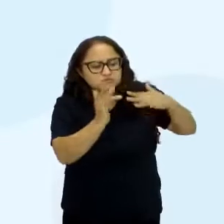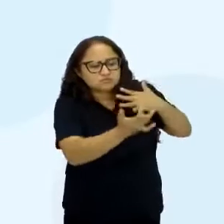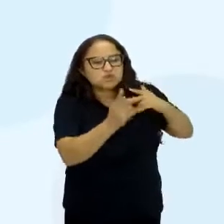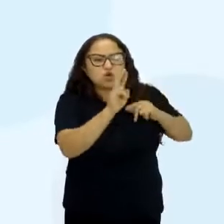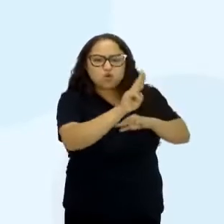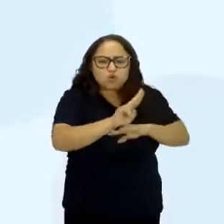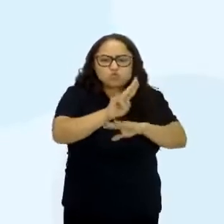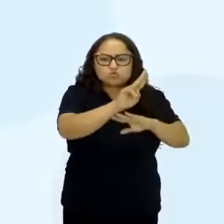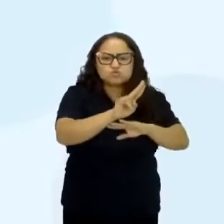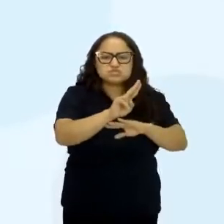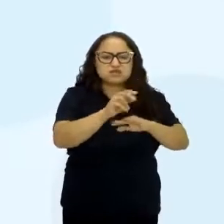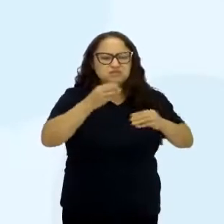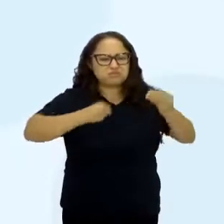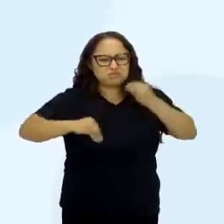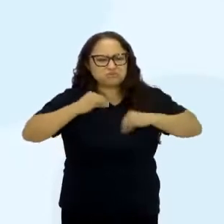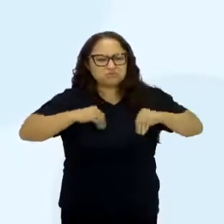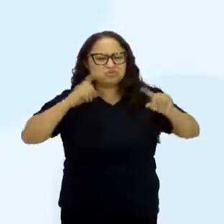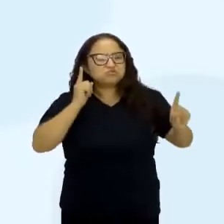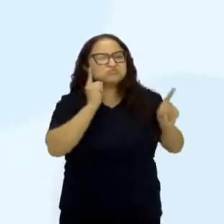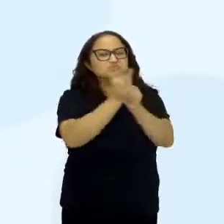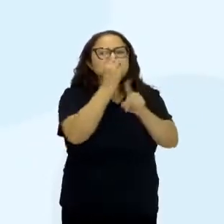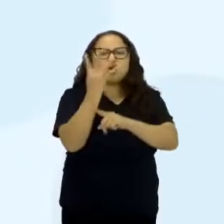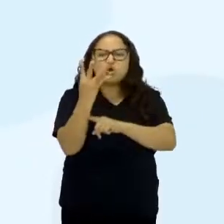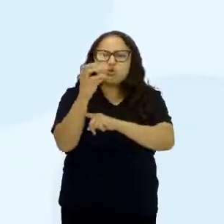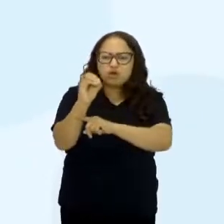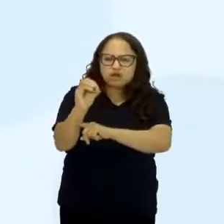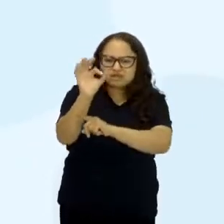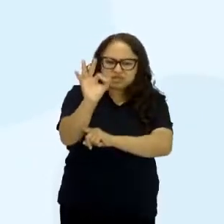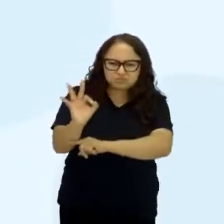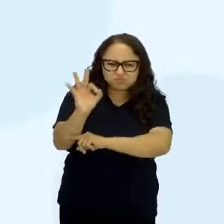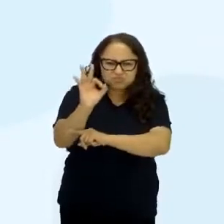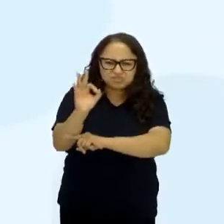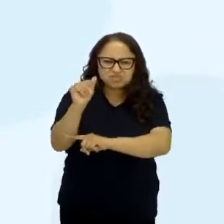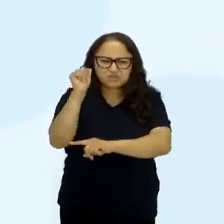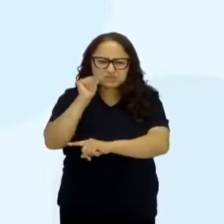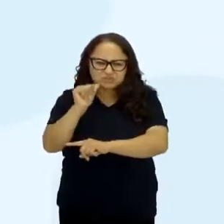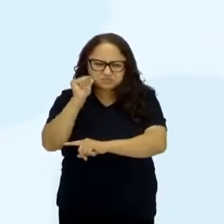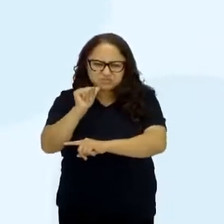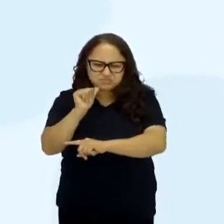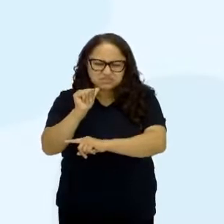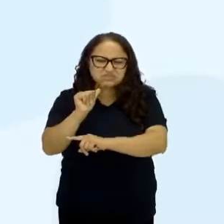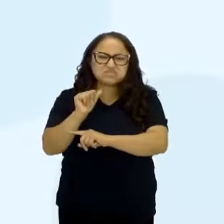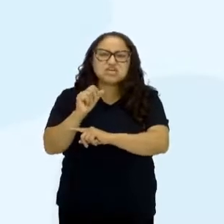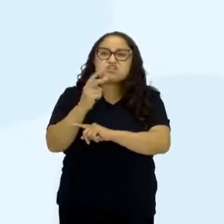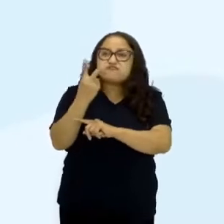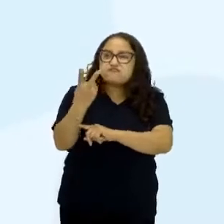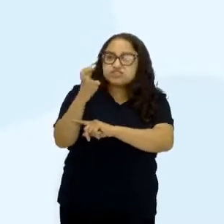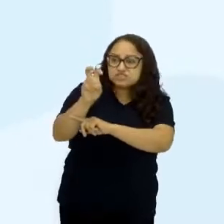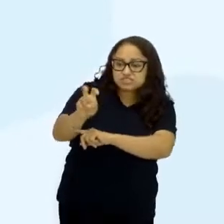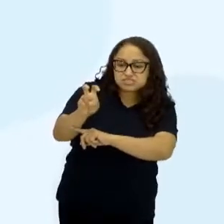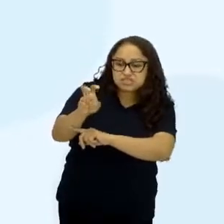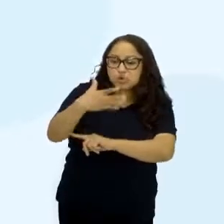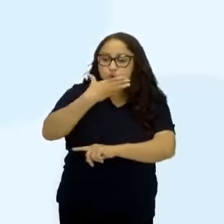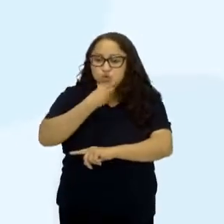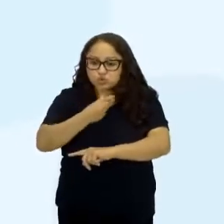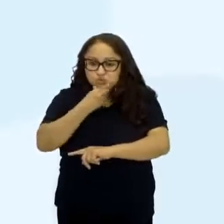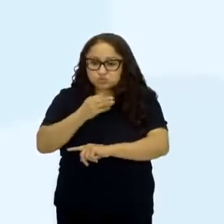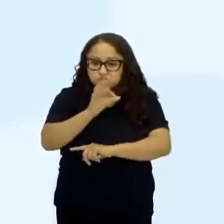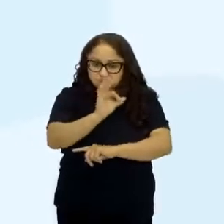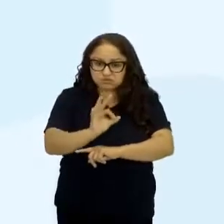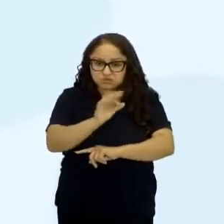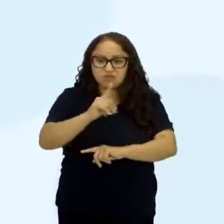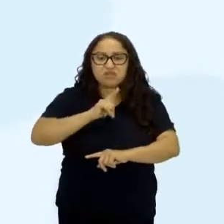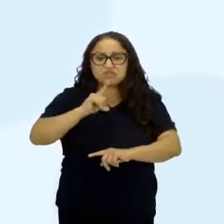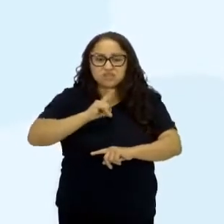depressão e descobriram que 40% das meninas e 25% dos meninos tinham experiências de